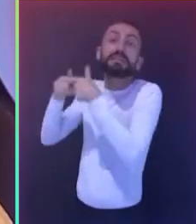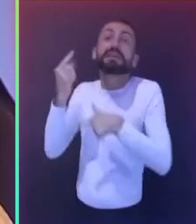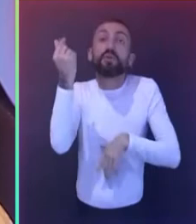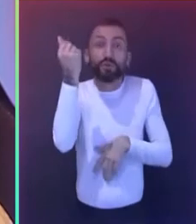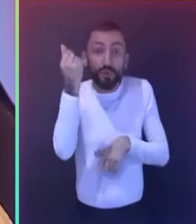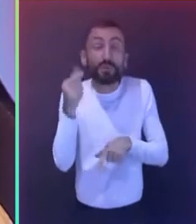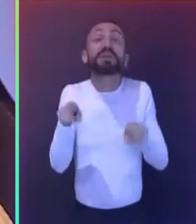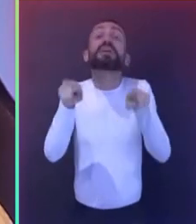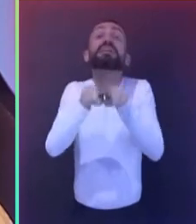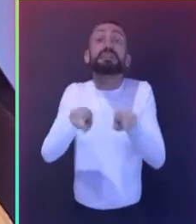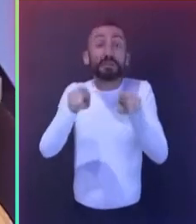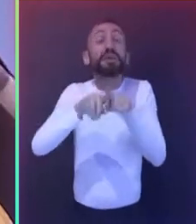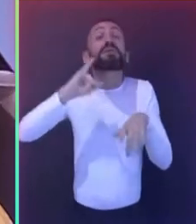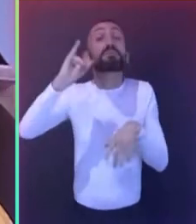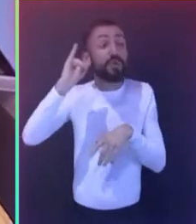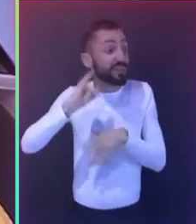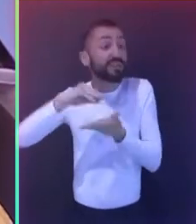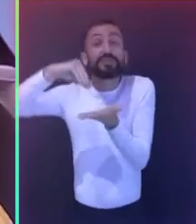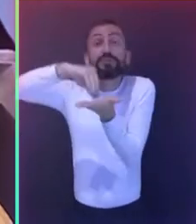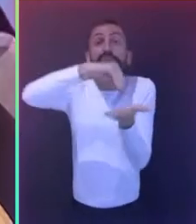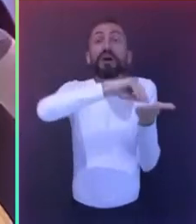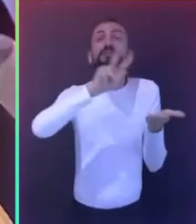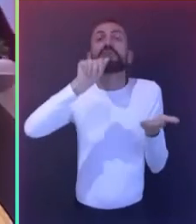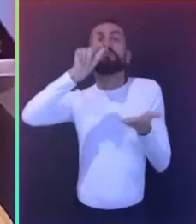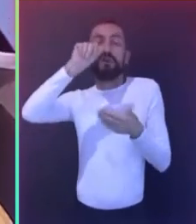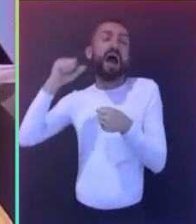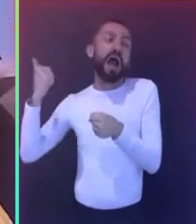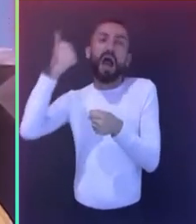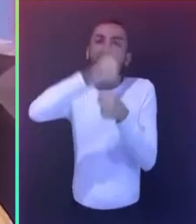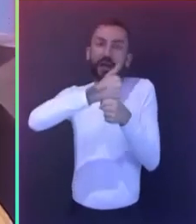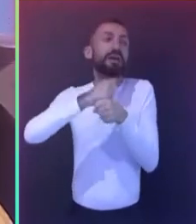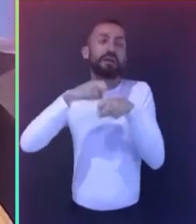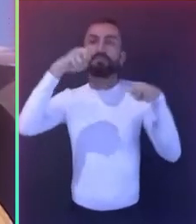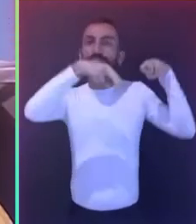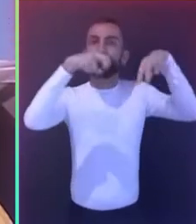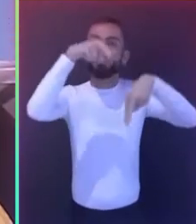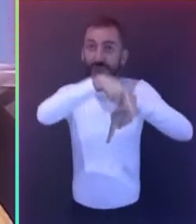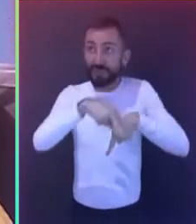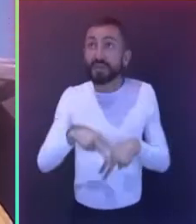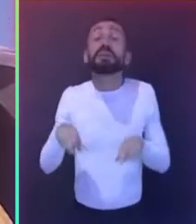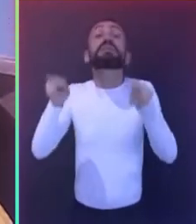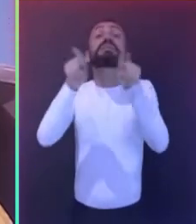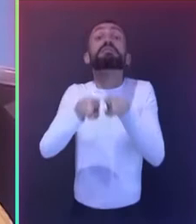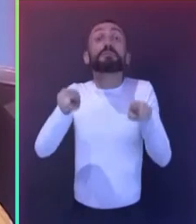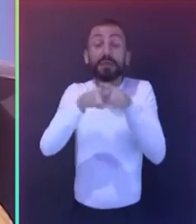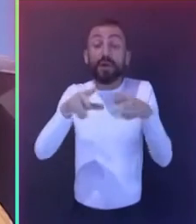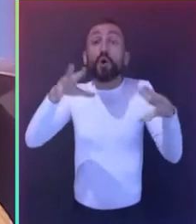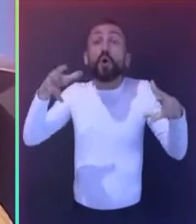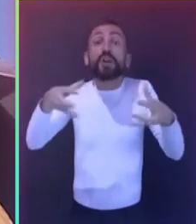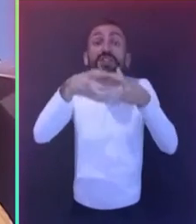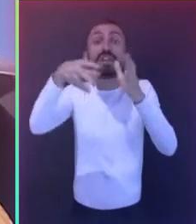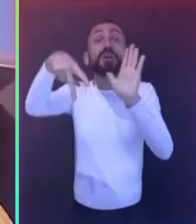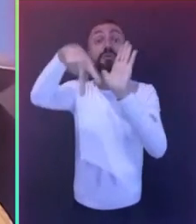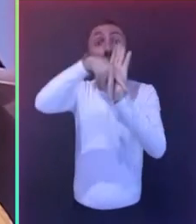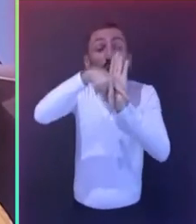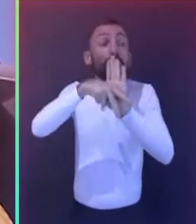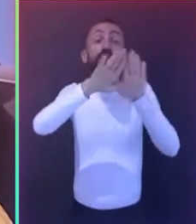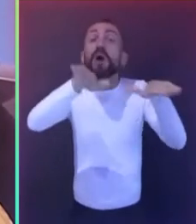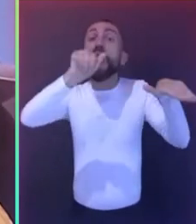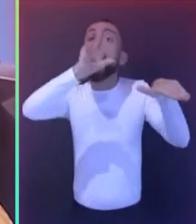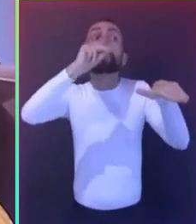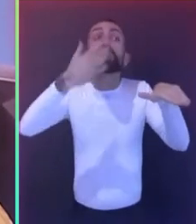reposição dos quadros. A retomada da representação dissente nos colegiados que ainda não contam com a sua